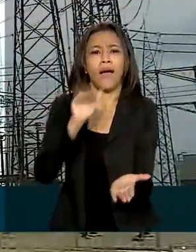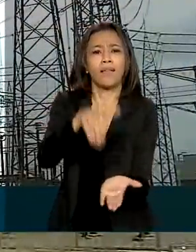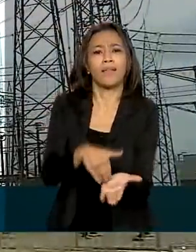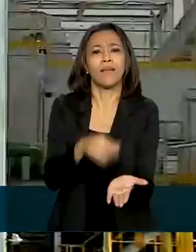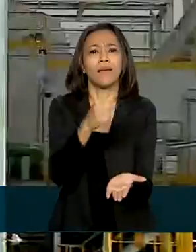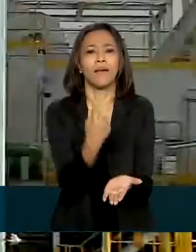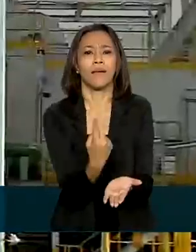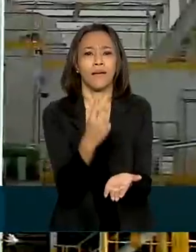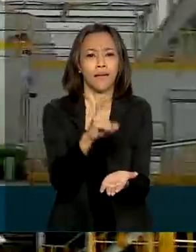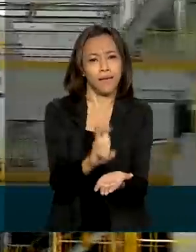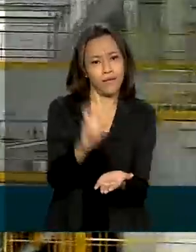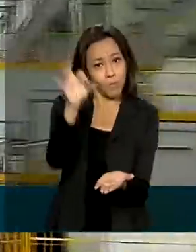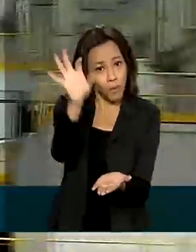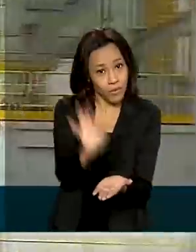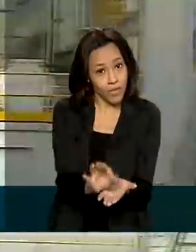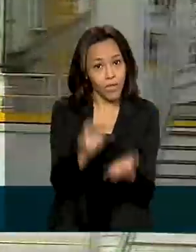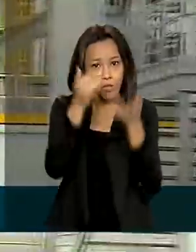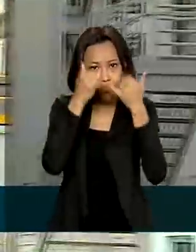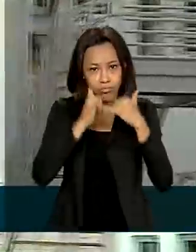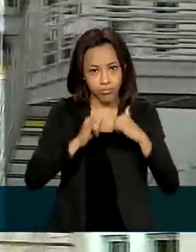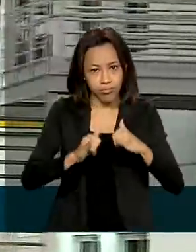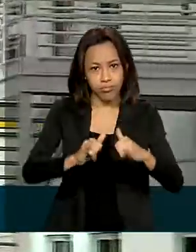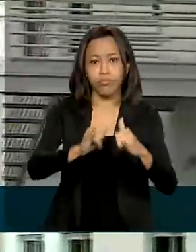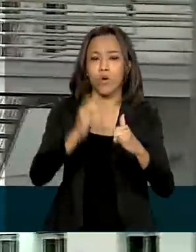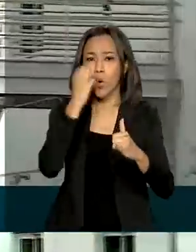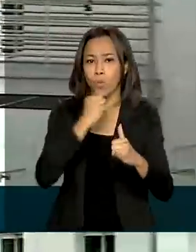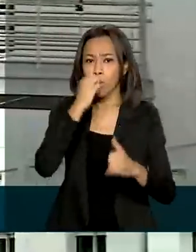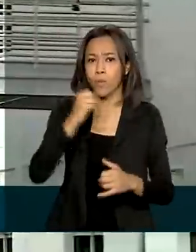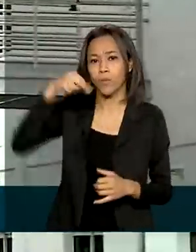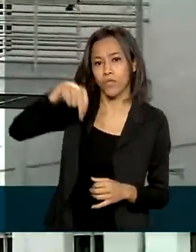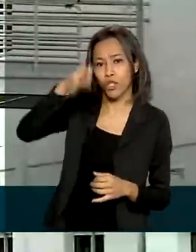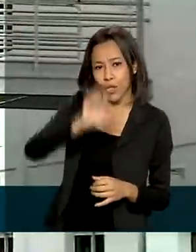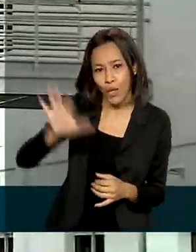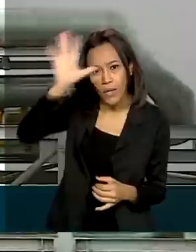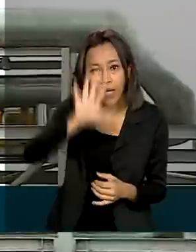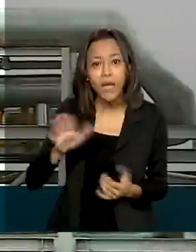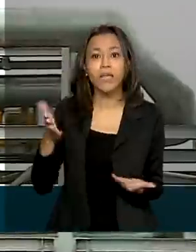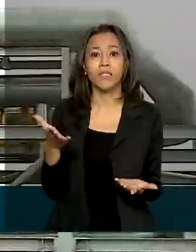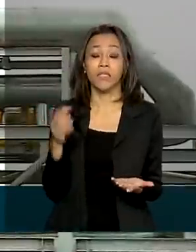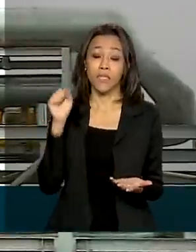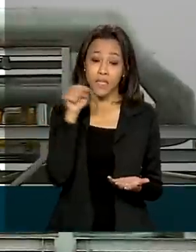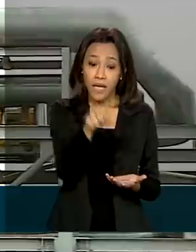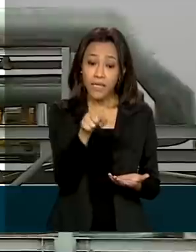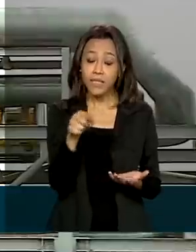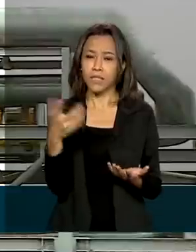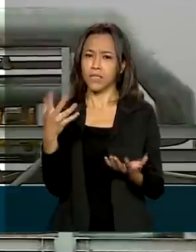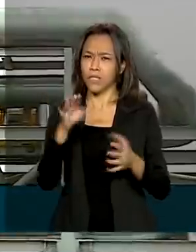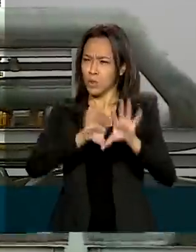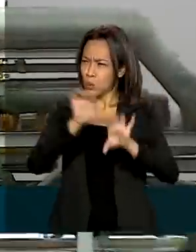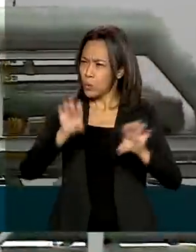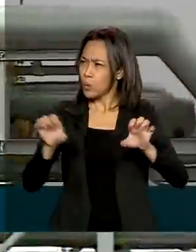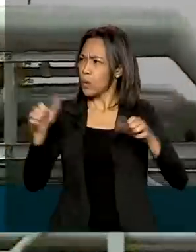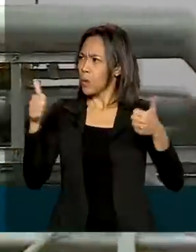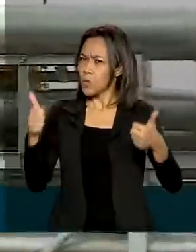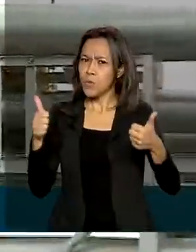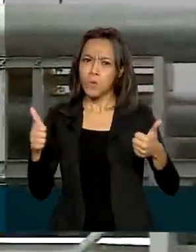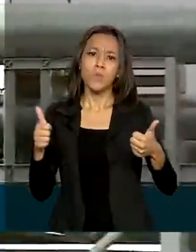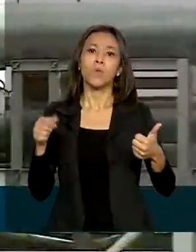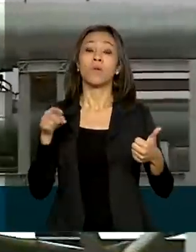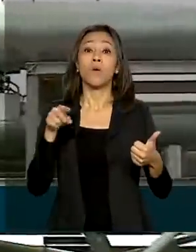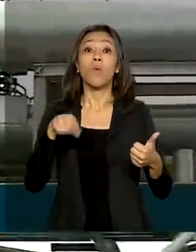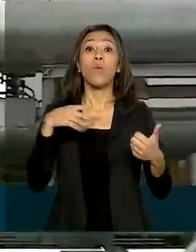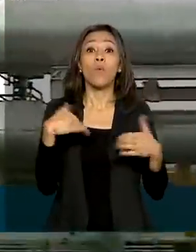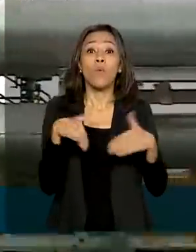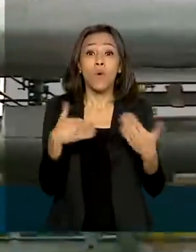de toda a energia que a região nordeste necessita. A estrutura será acionada quando o Sistema Elétrico